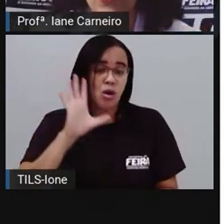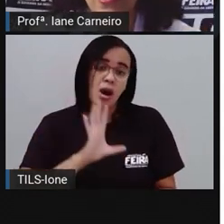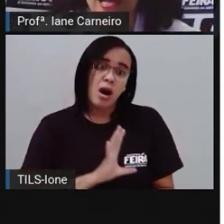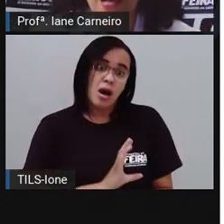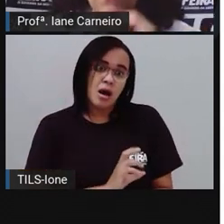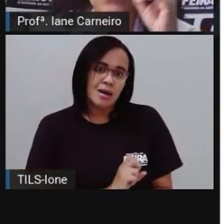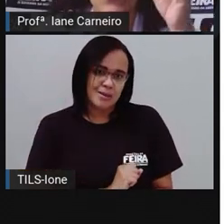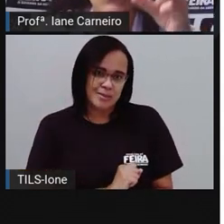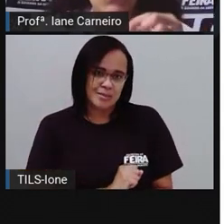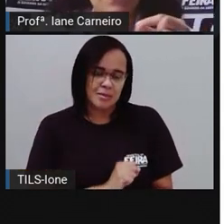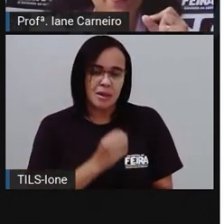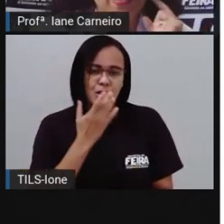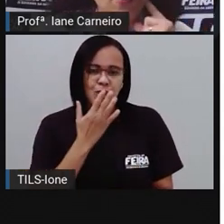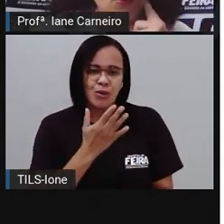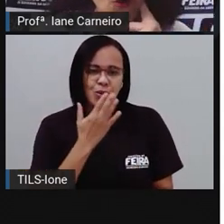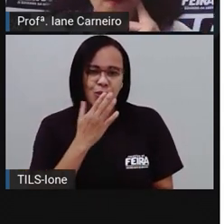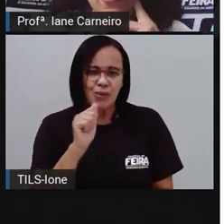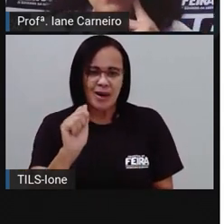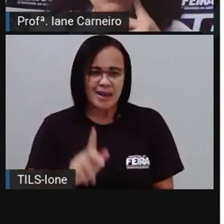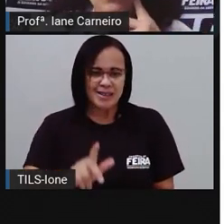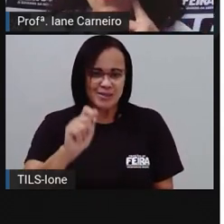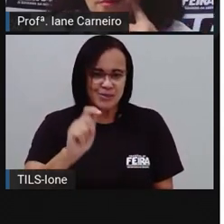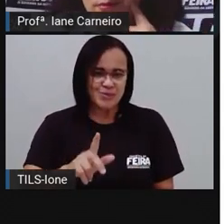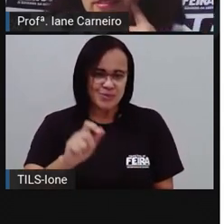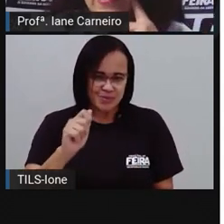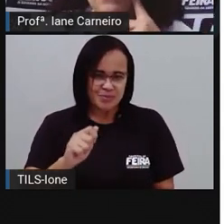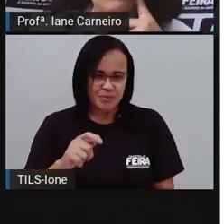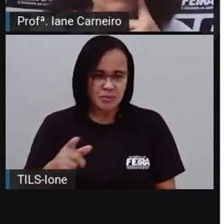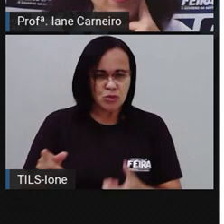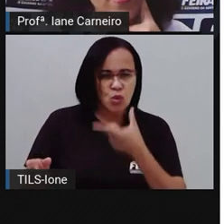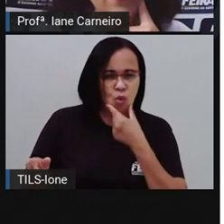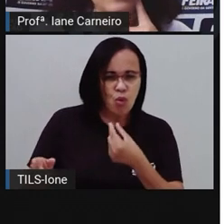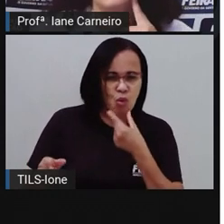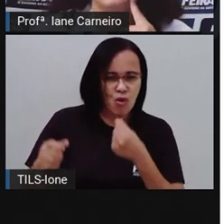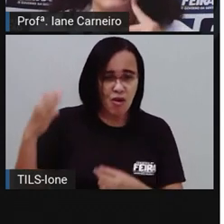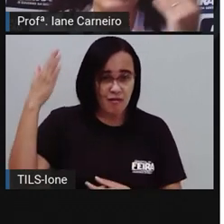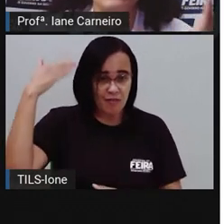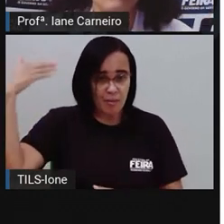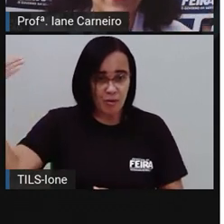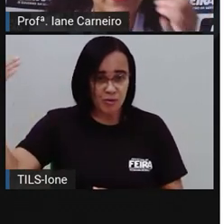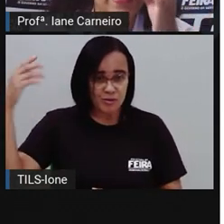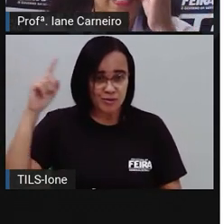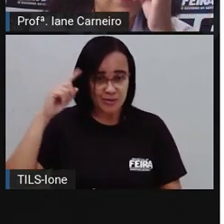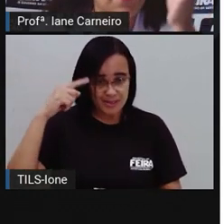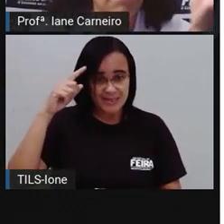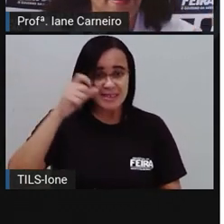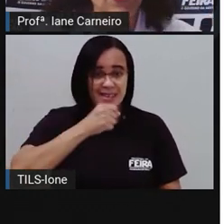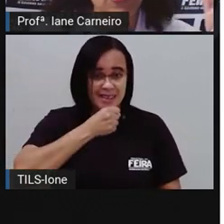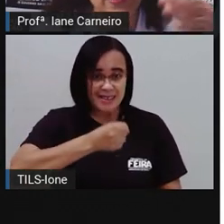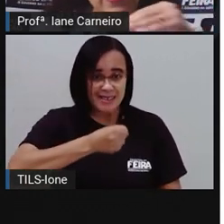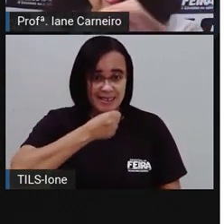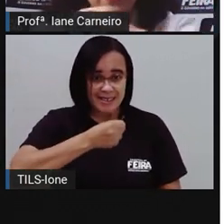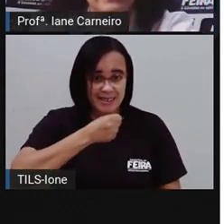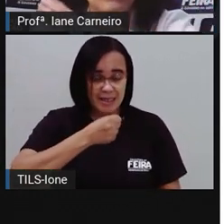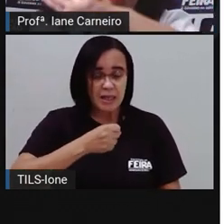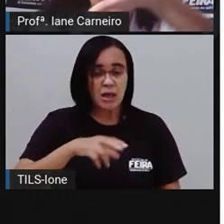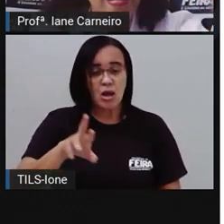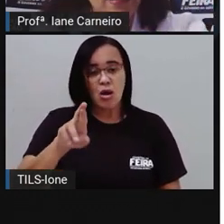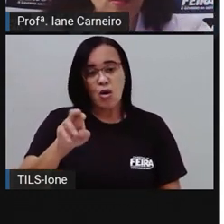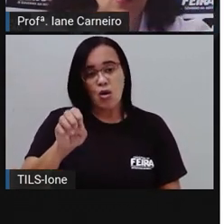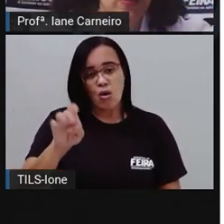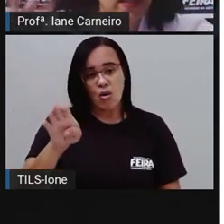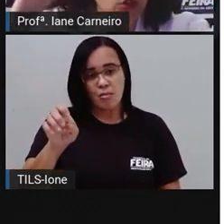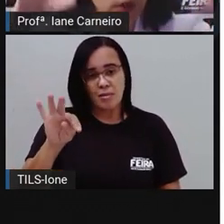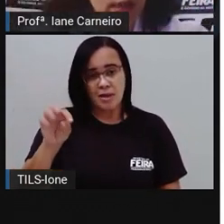gosta de usar uma peça de roupa azul. Vocês sabiam disso? Aqui em Feira tem a Casa da Paz, né? Que ela tem o